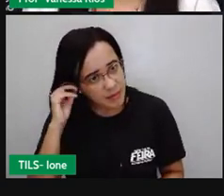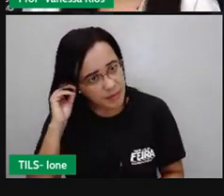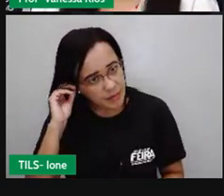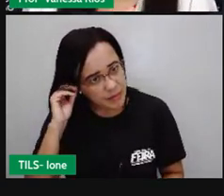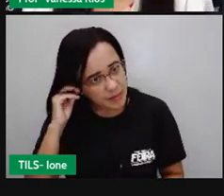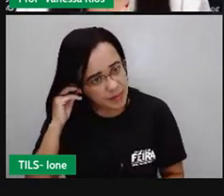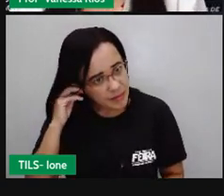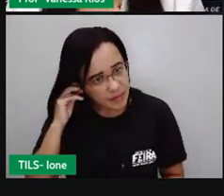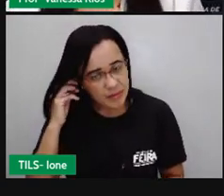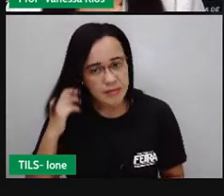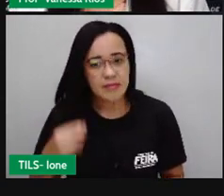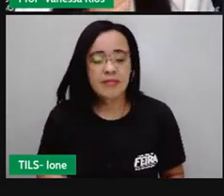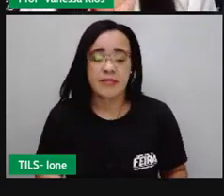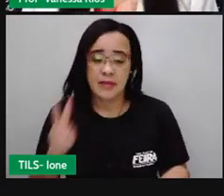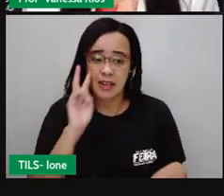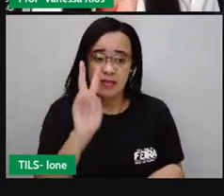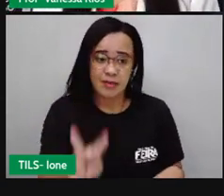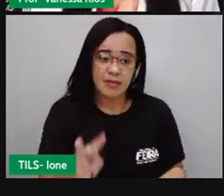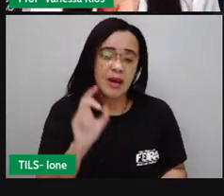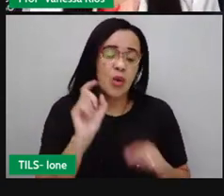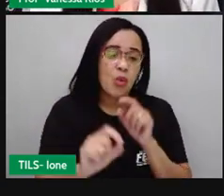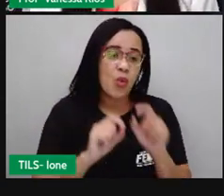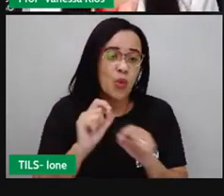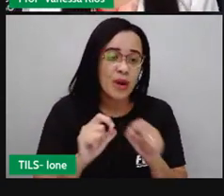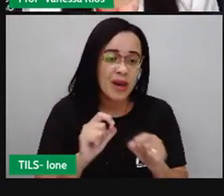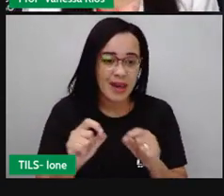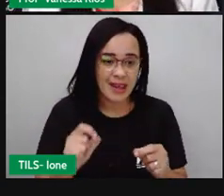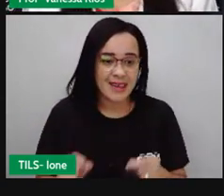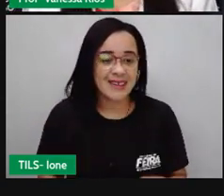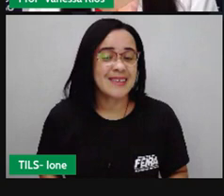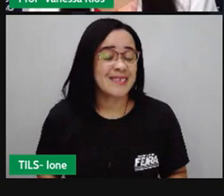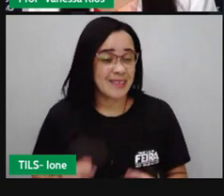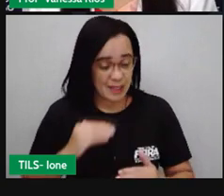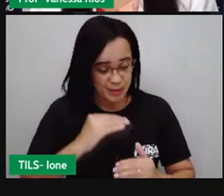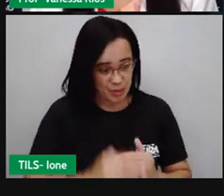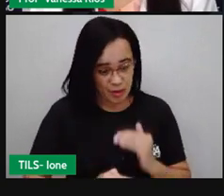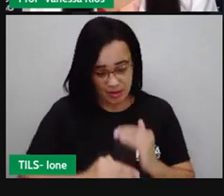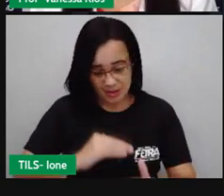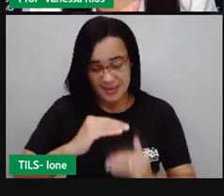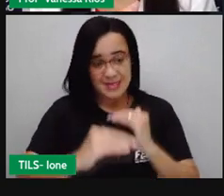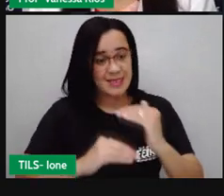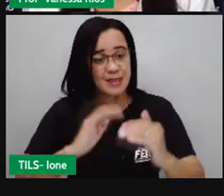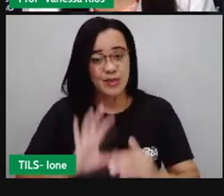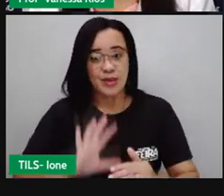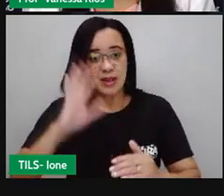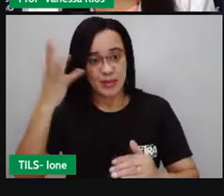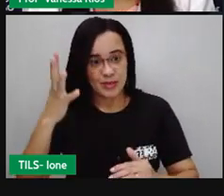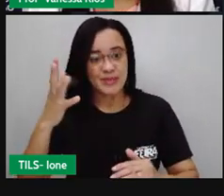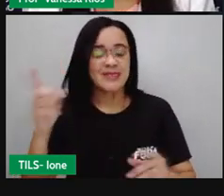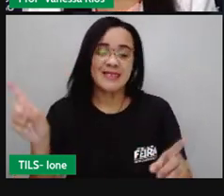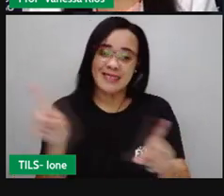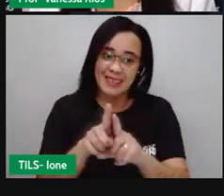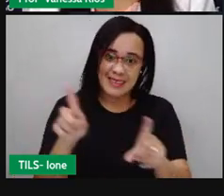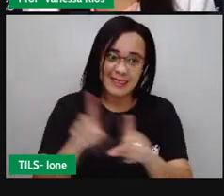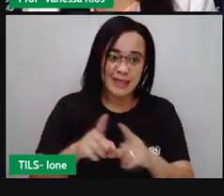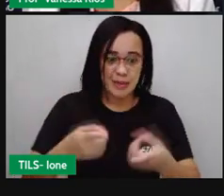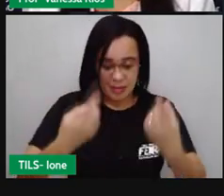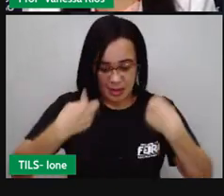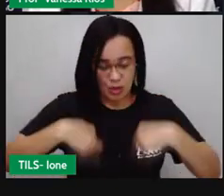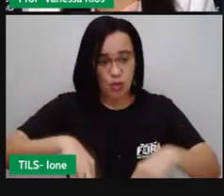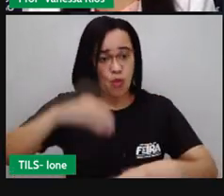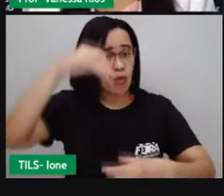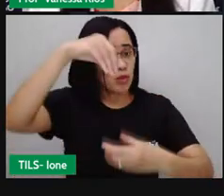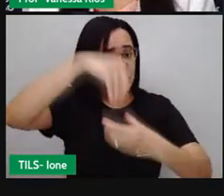Vimos aí no vídeo, então, como esse processo acontece, quais são os órgãos que participam aí do nosso